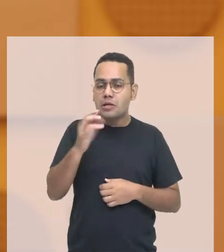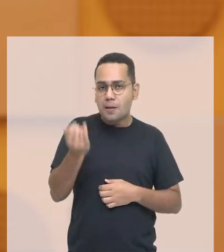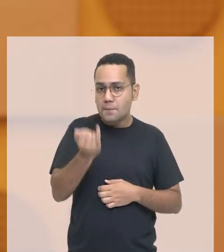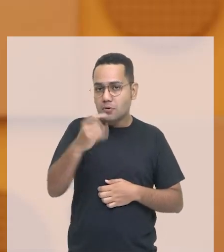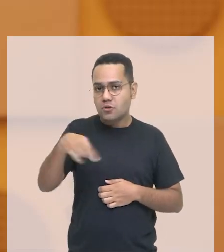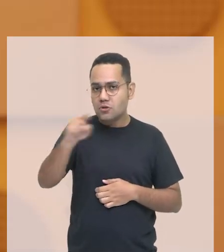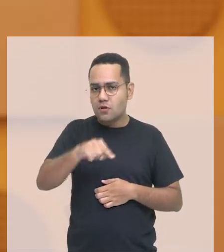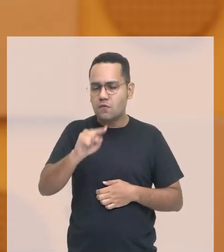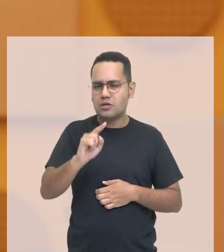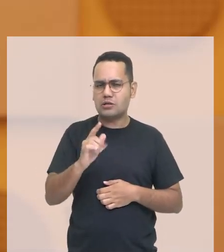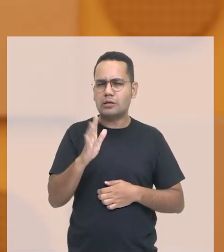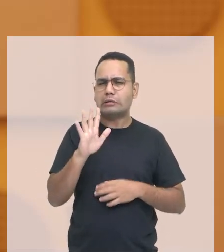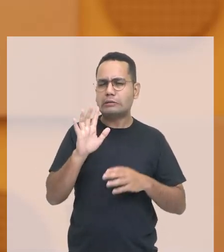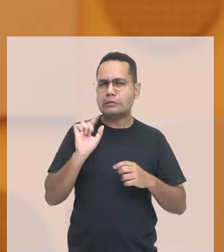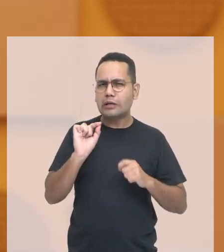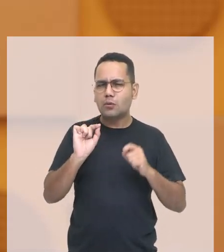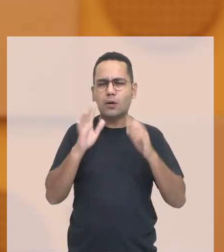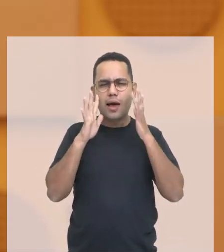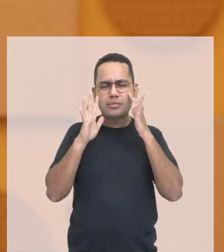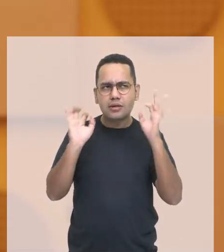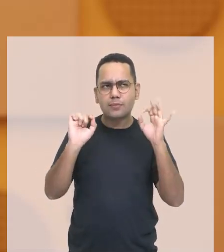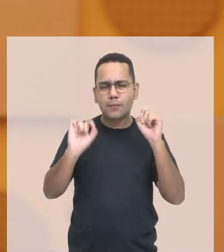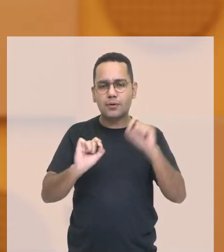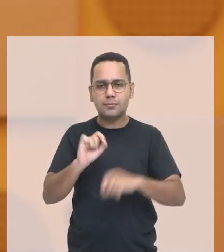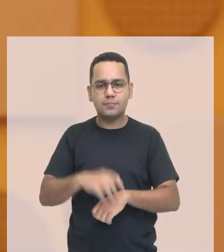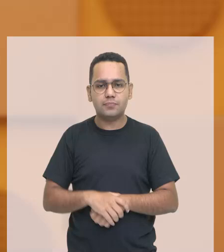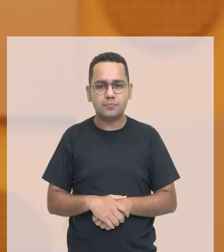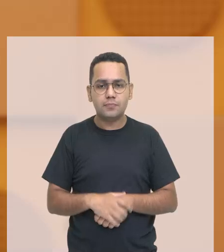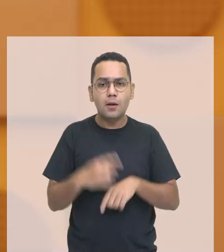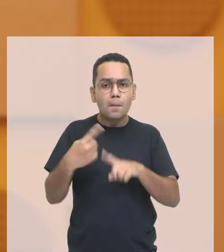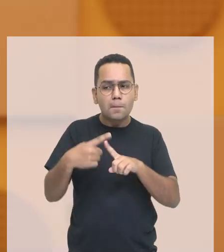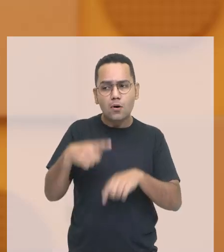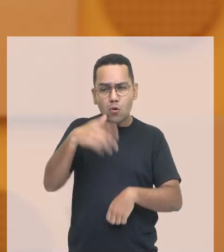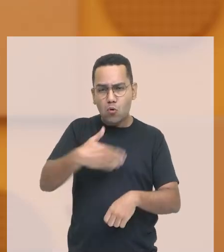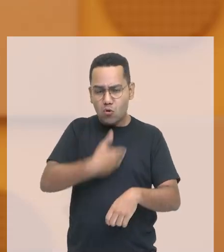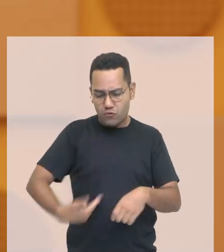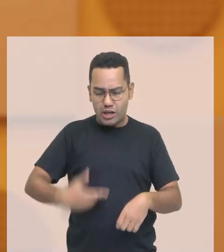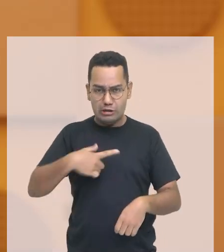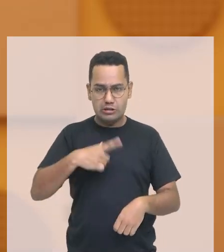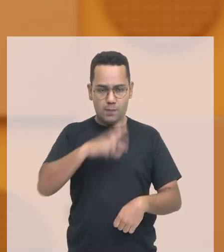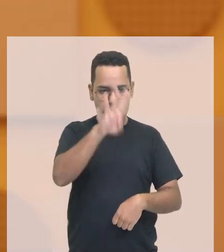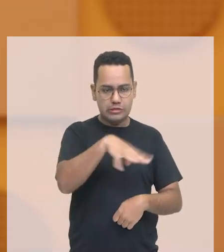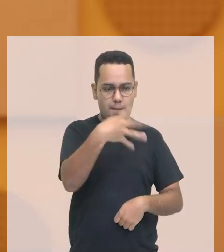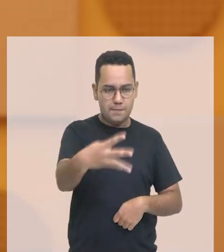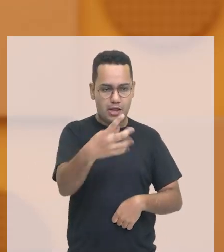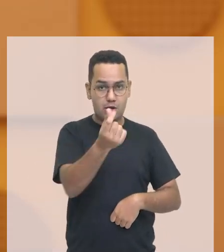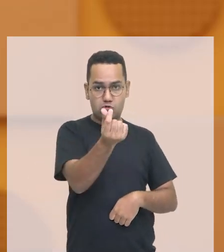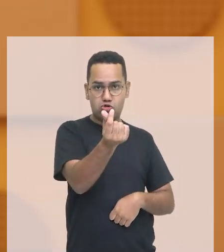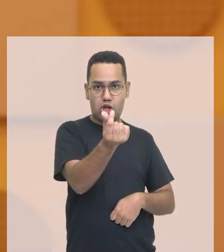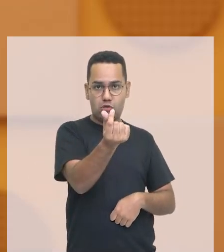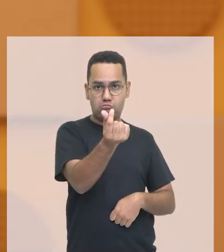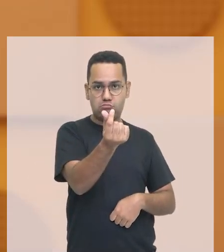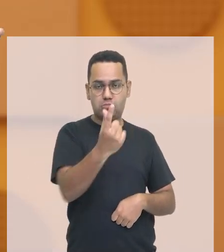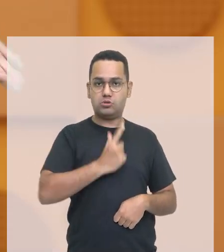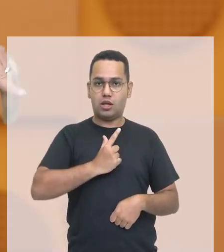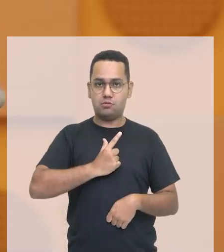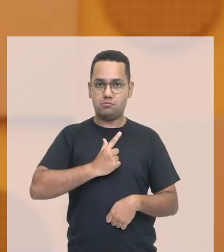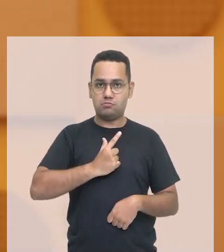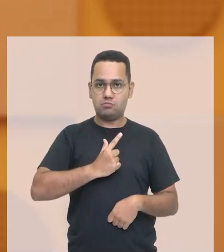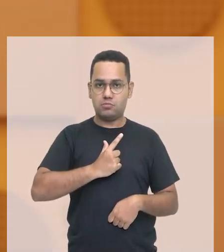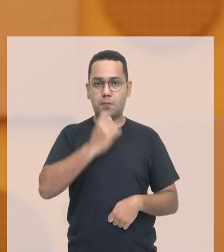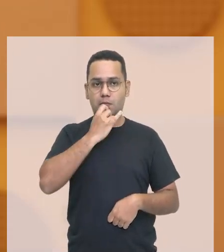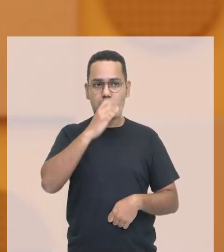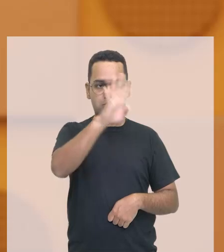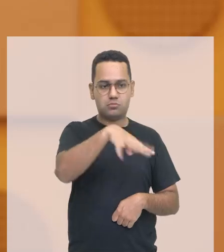Sarney pregava certo tabelamento de preço. Obrigava os supermercados a tabelarem os preços e não